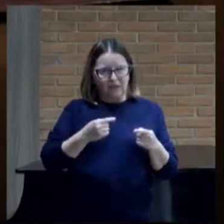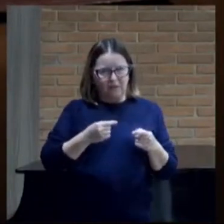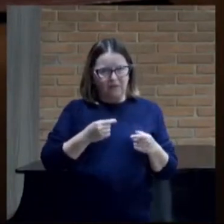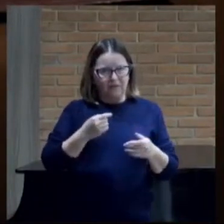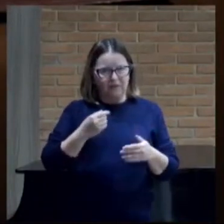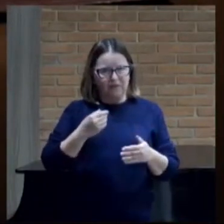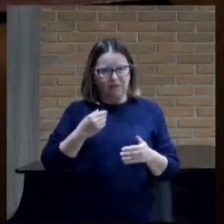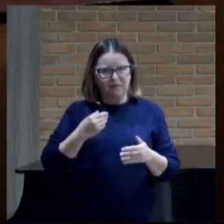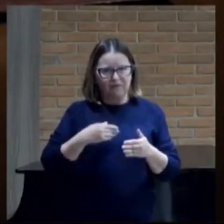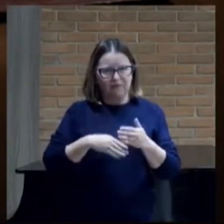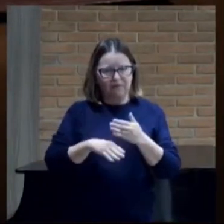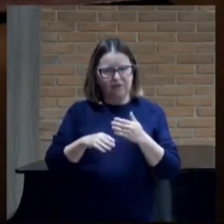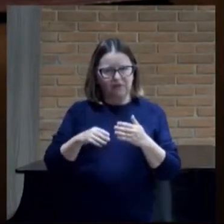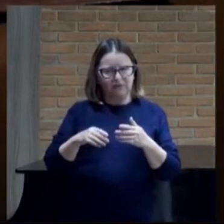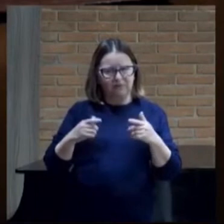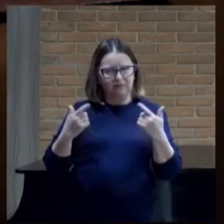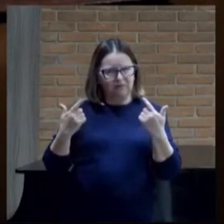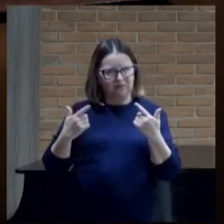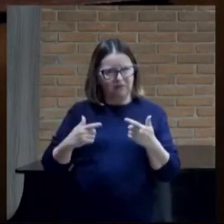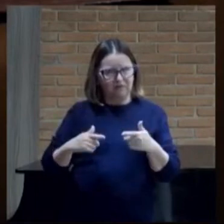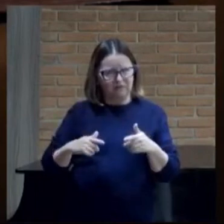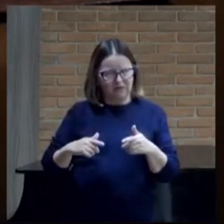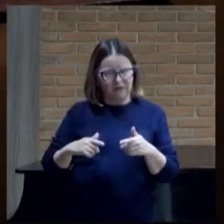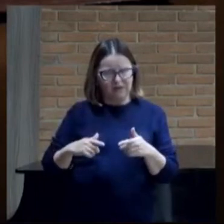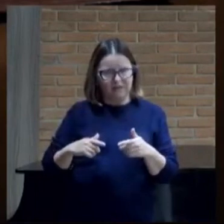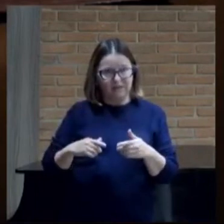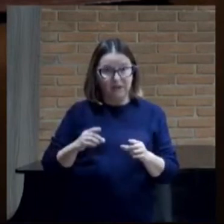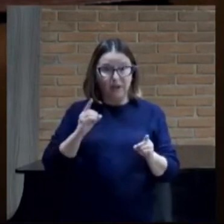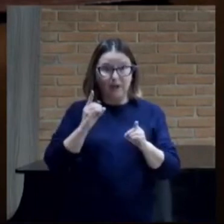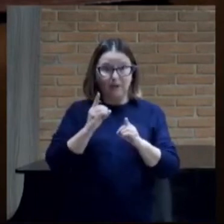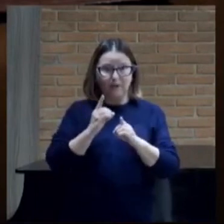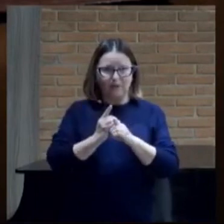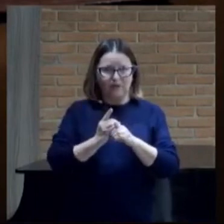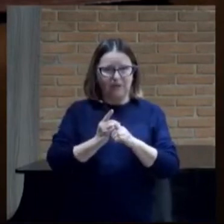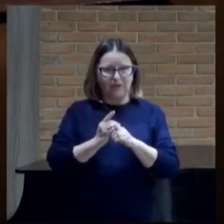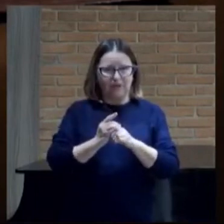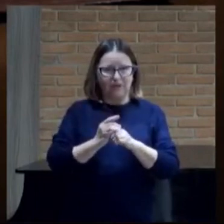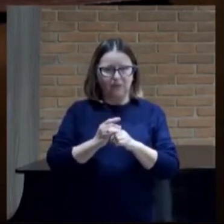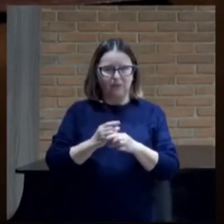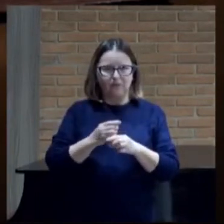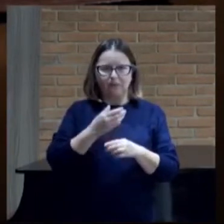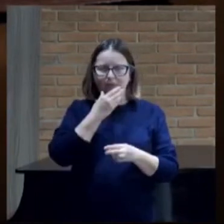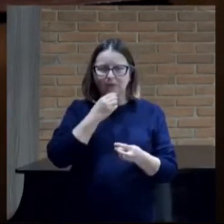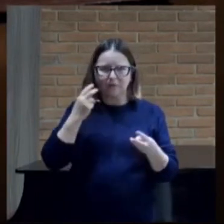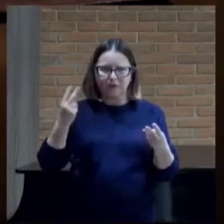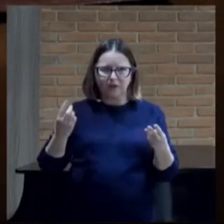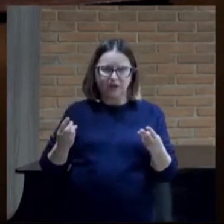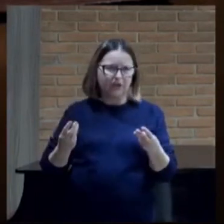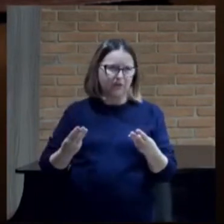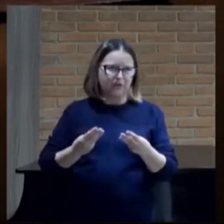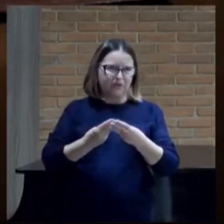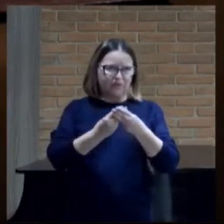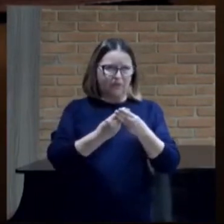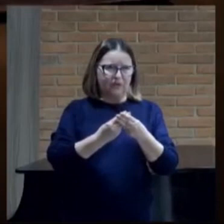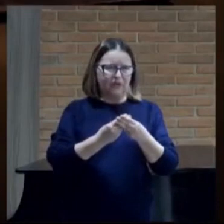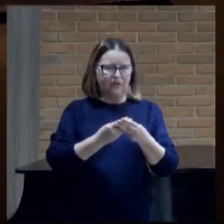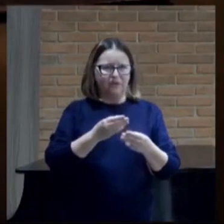certo judeu, mágico, falso profeta, de nome Bar-Jesus,